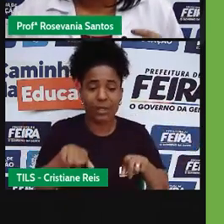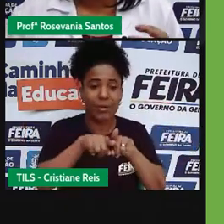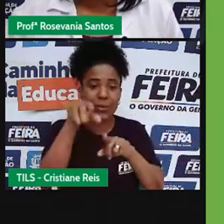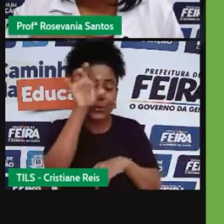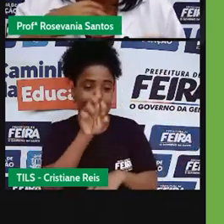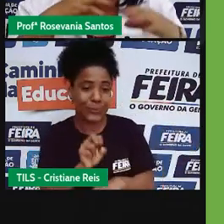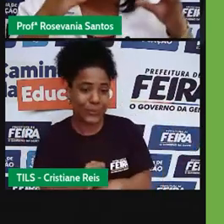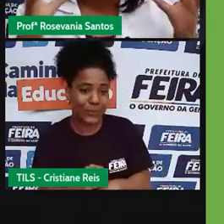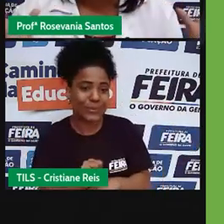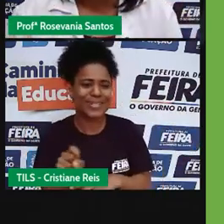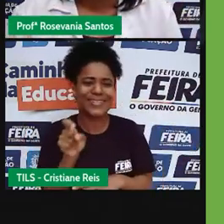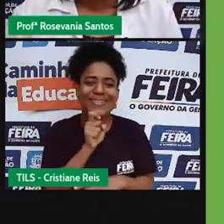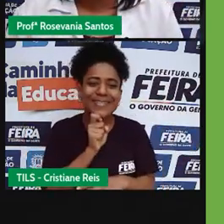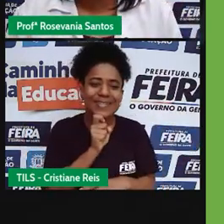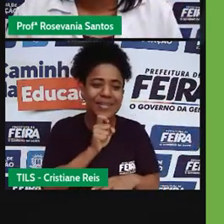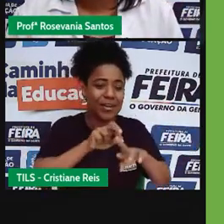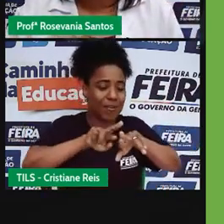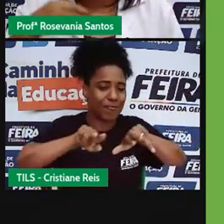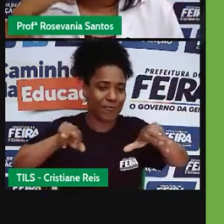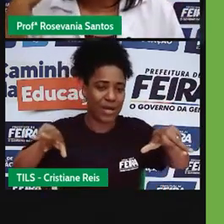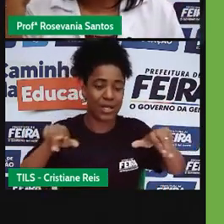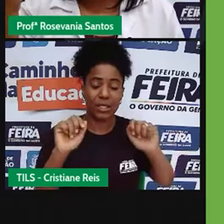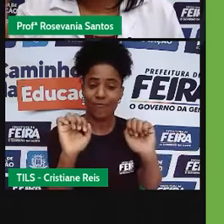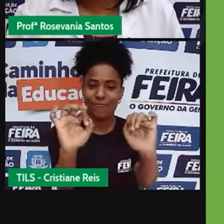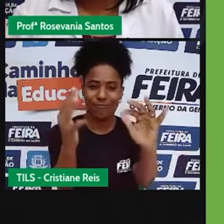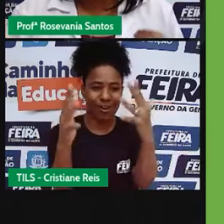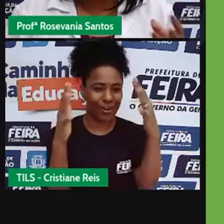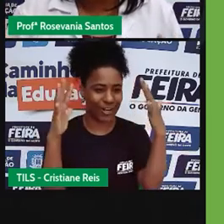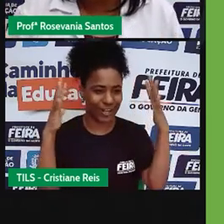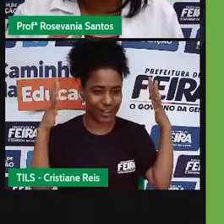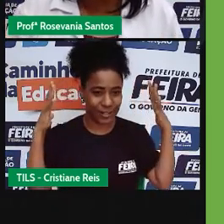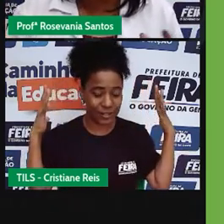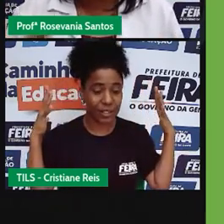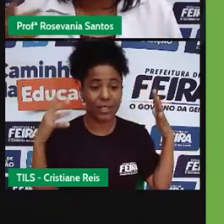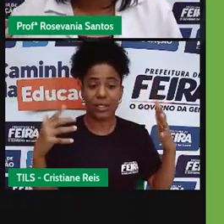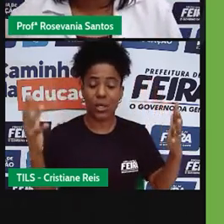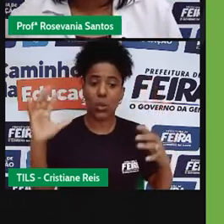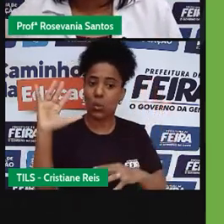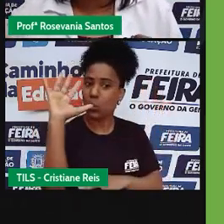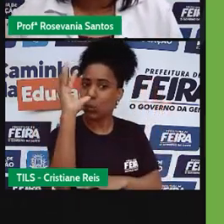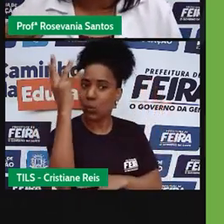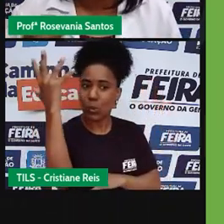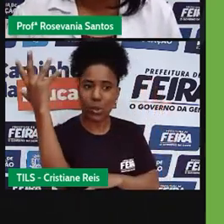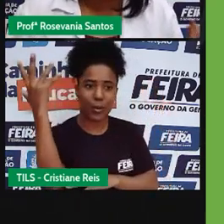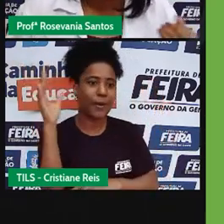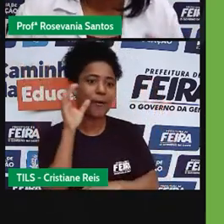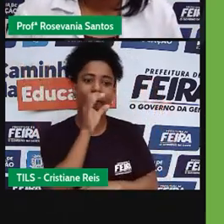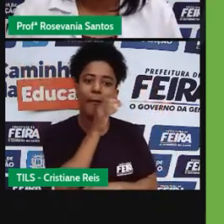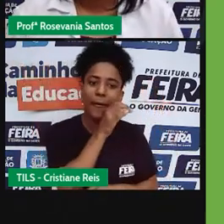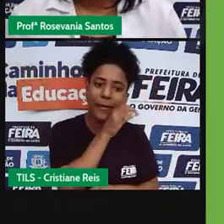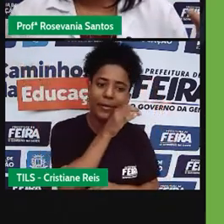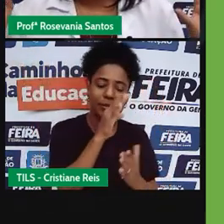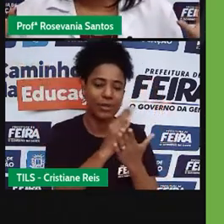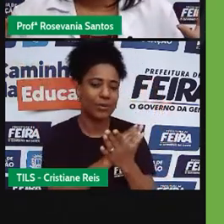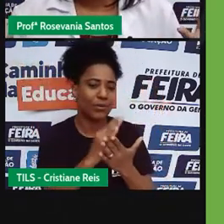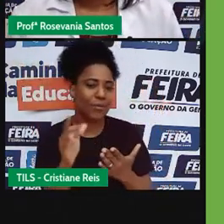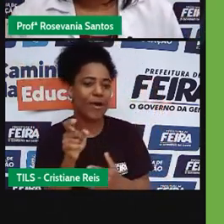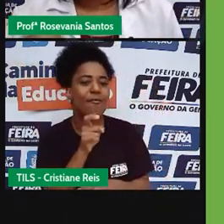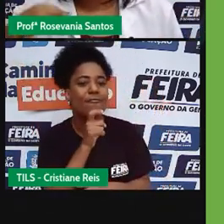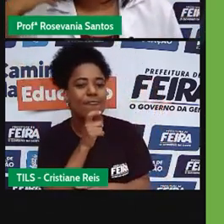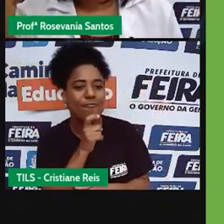tem, assim, áreas desde muitas florestas, áreas com climas um pouco mais quente, um pouco mais frio,